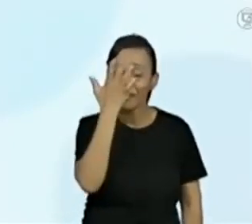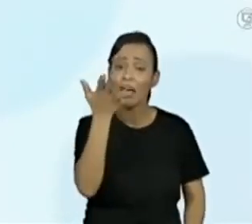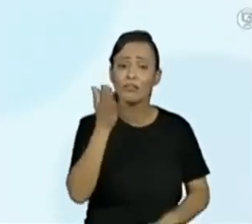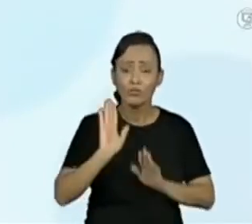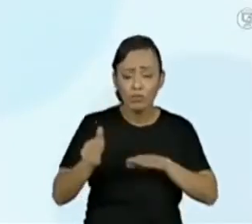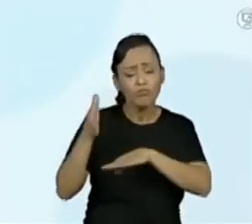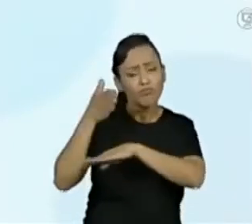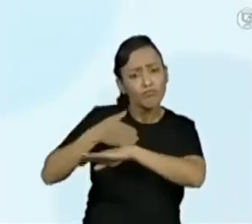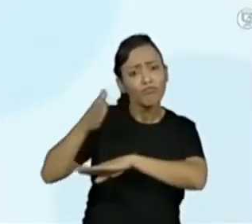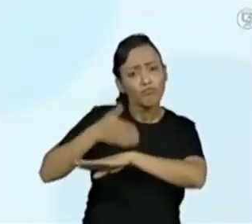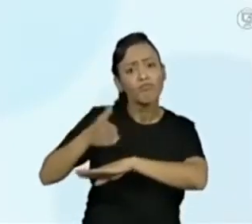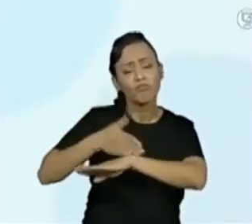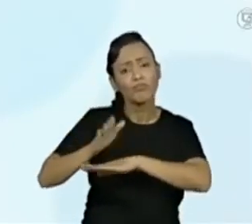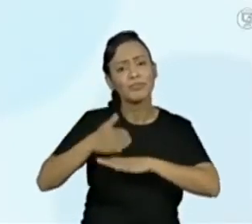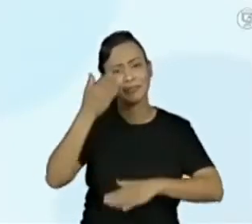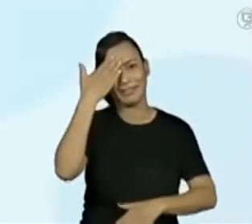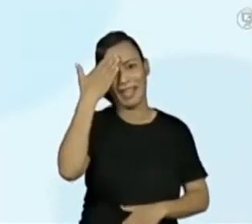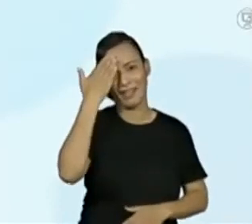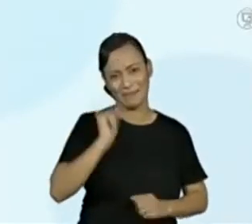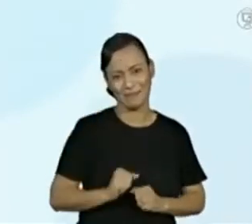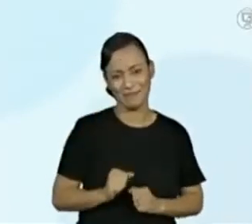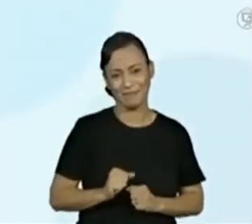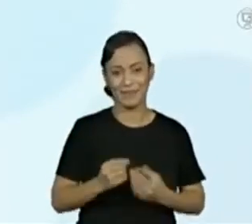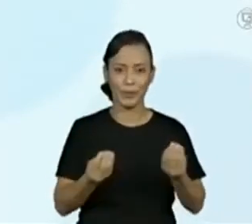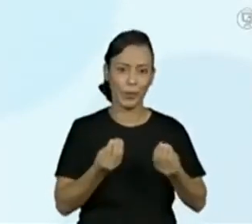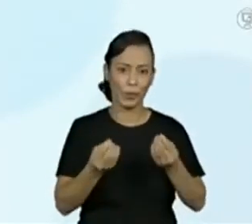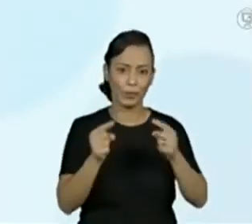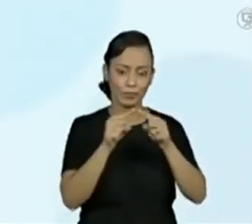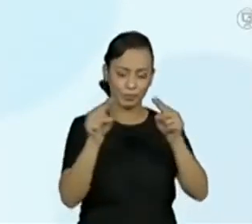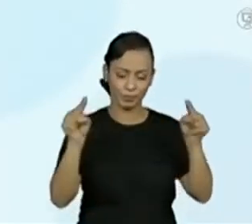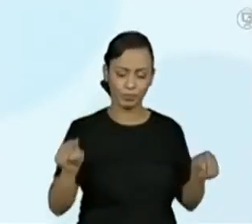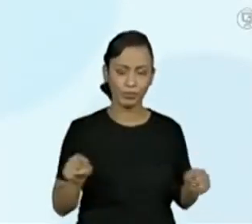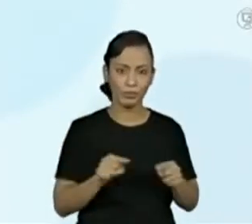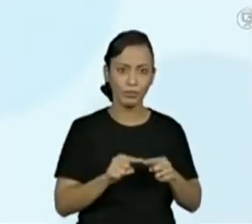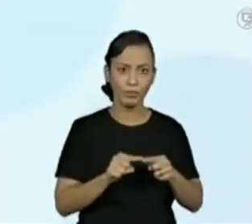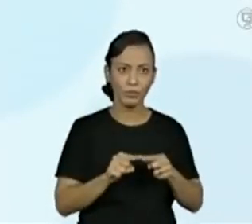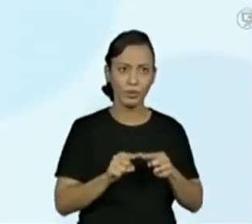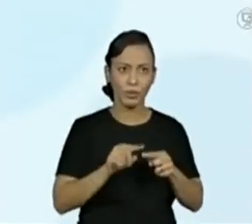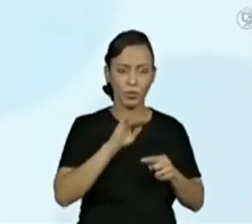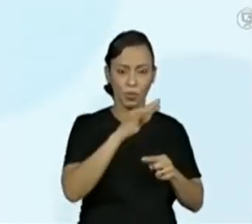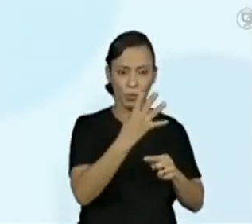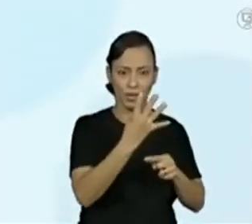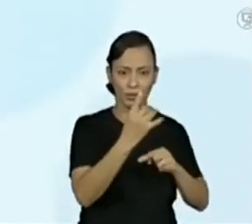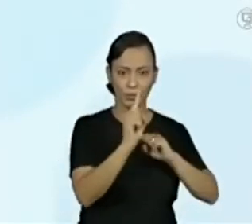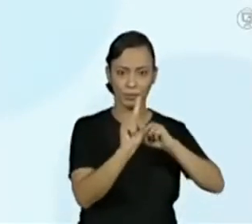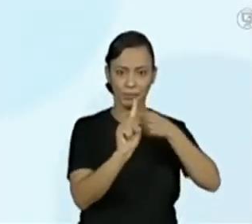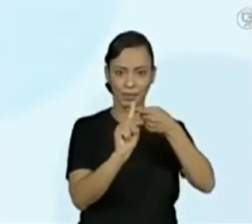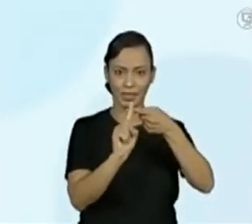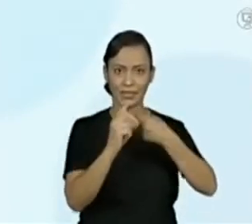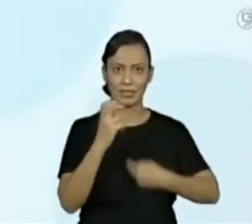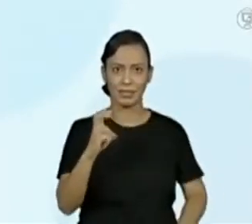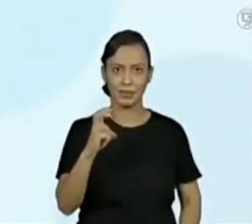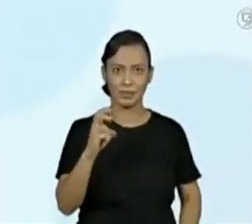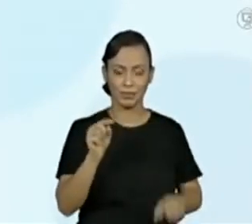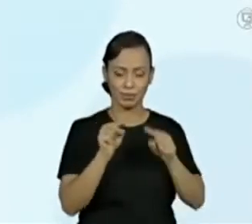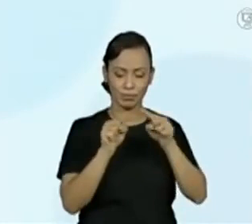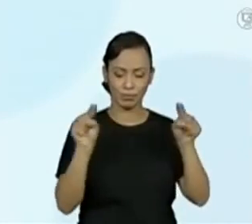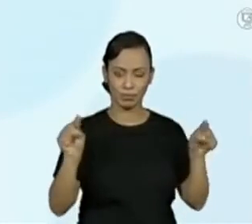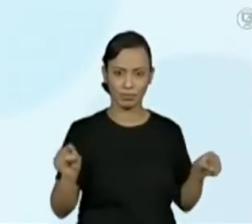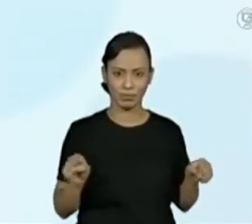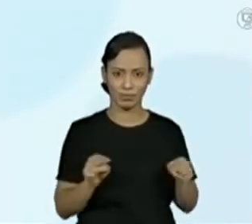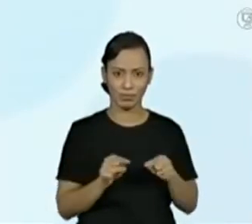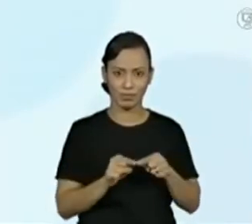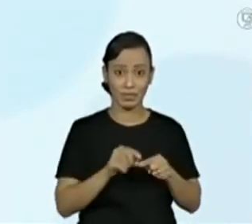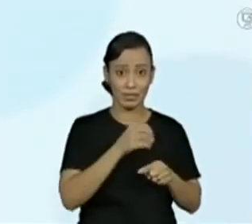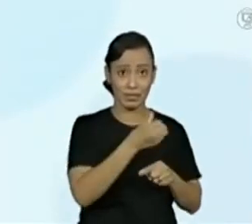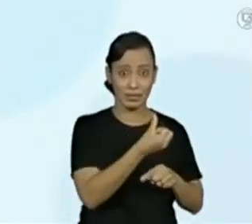bastante. A gente tem quatro mais cinco, seis mais quatro e cinco